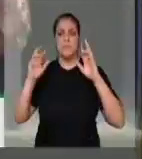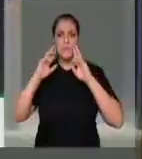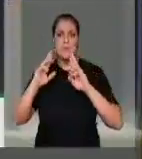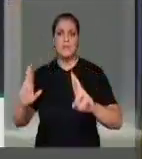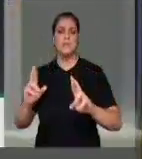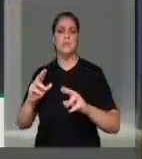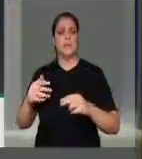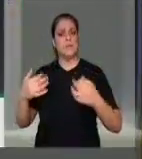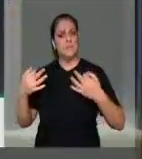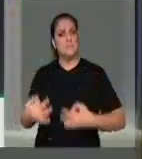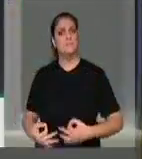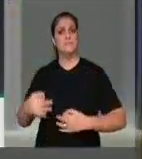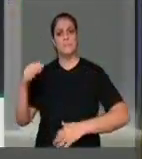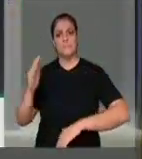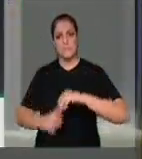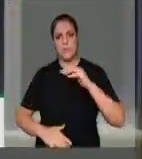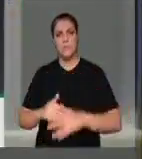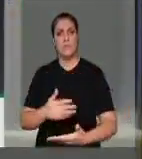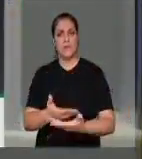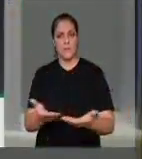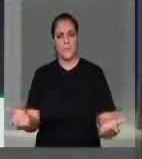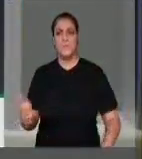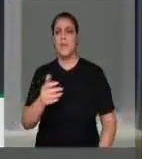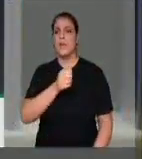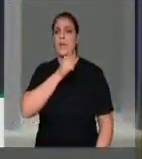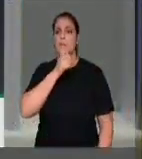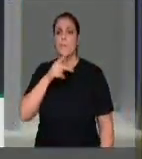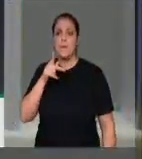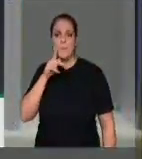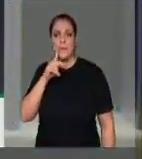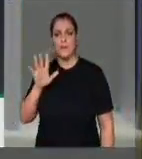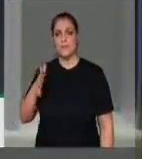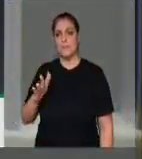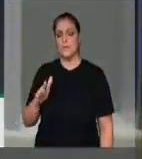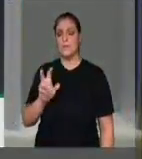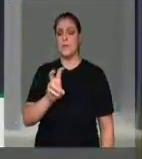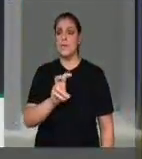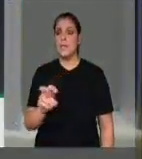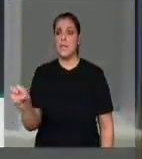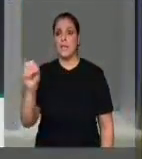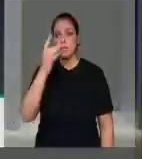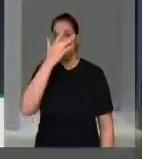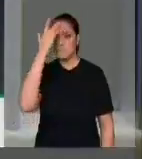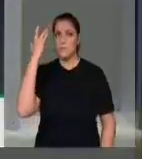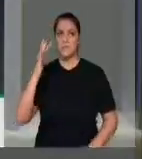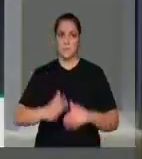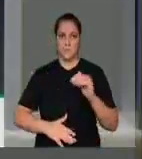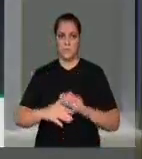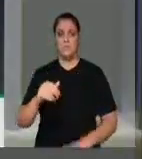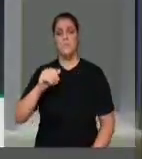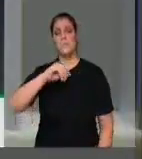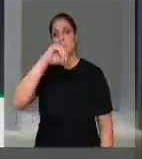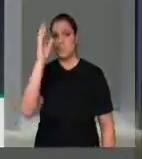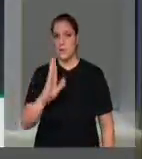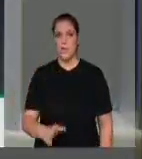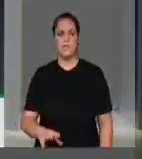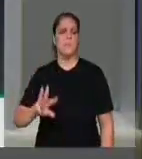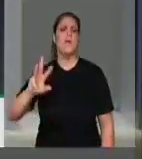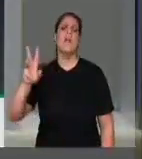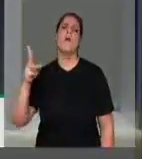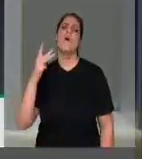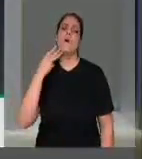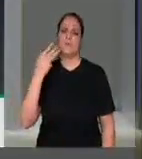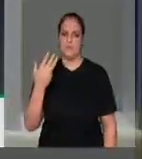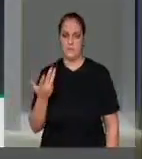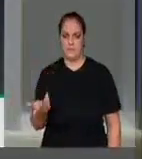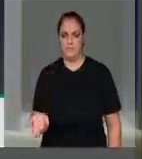a esta categoria. No Amapá, são cerca de 500 agentes comunitários. No Brasil, são milhares que levam